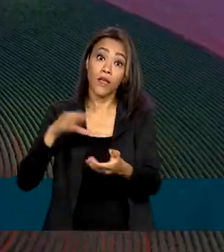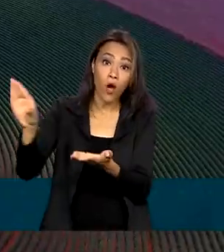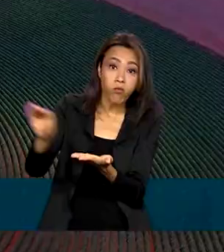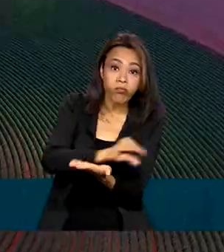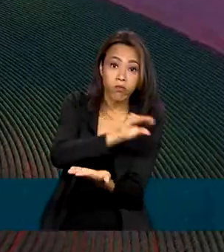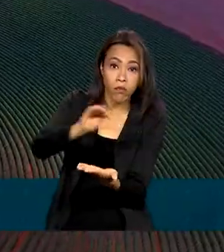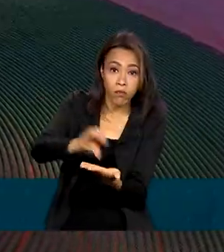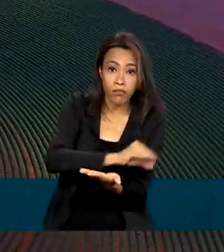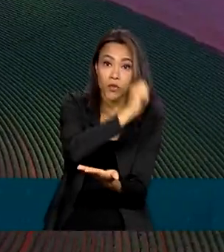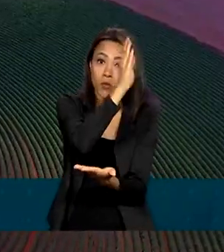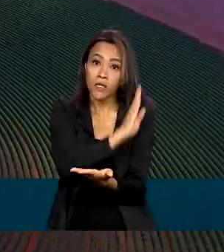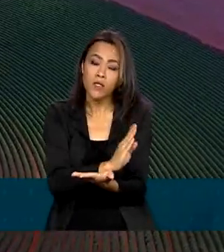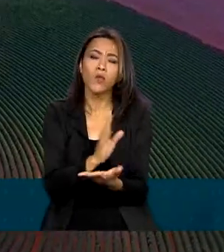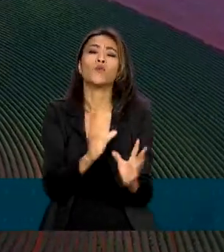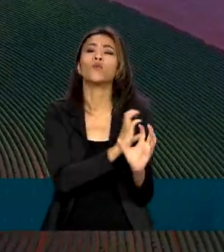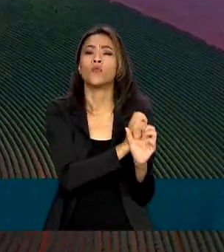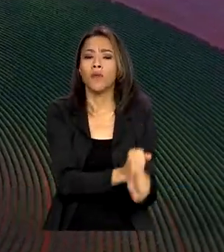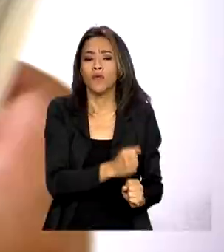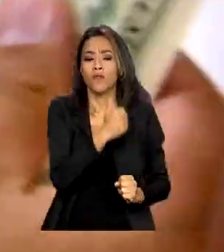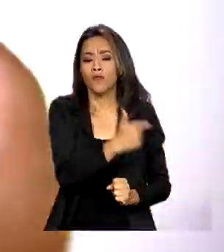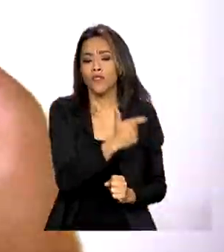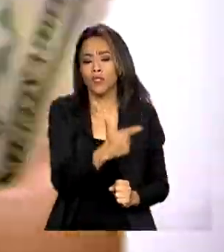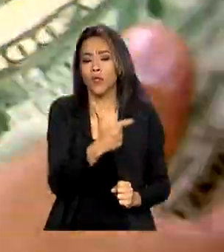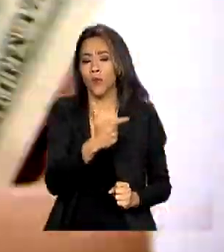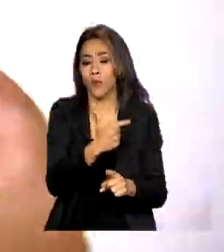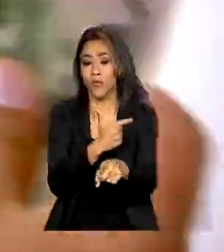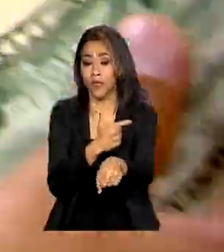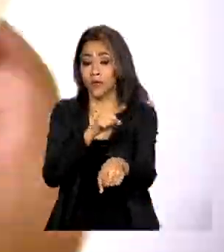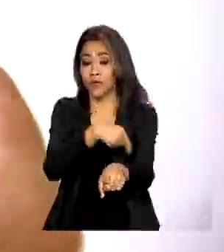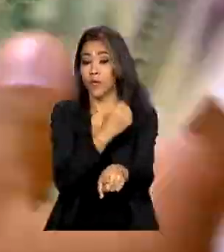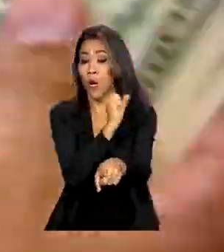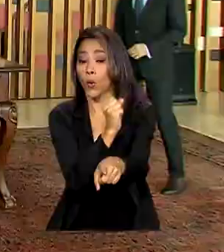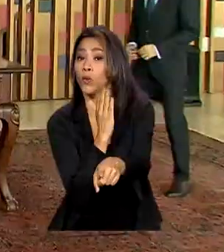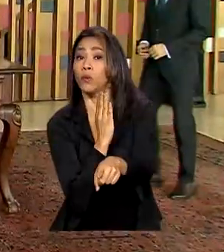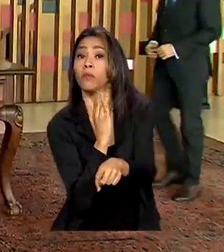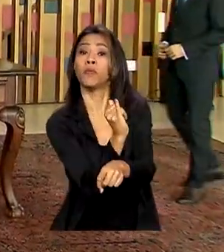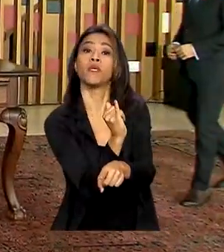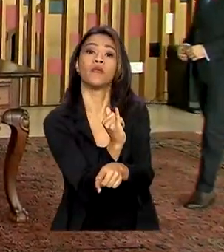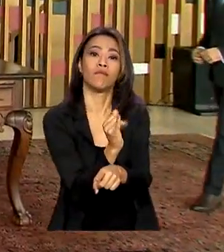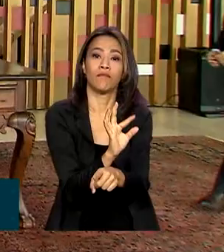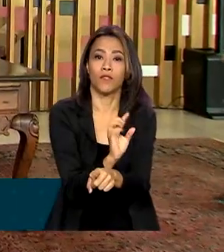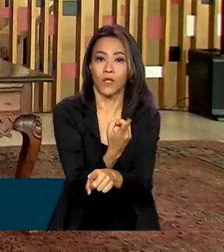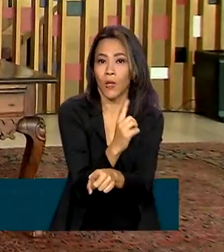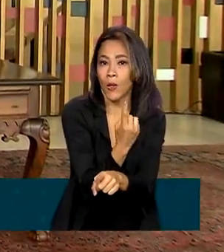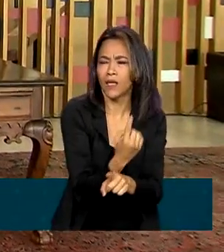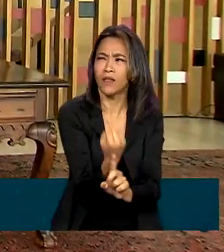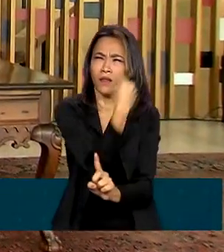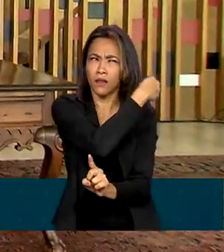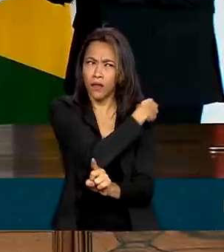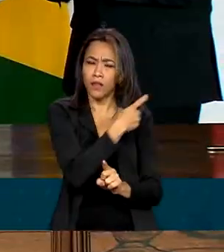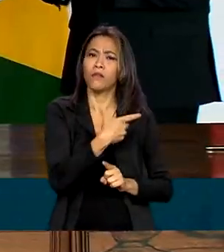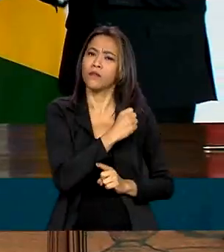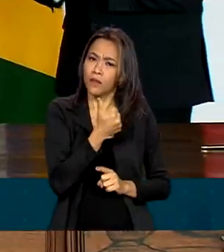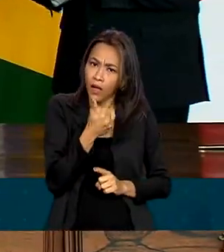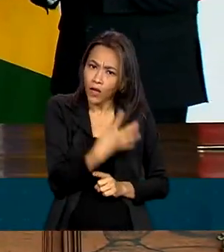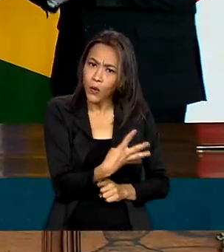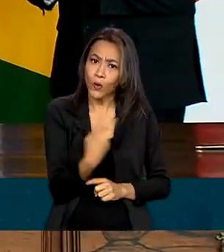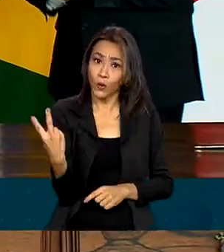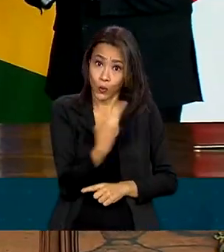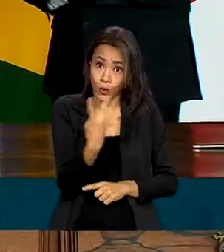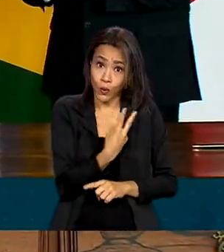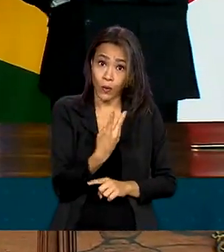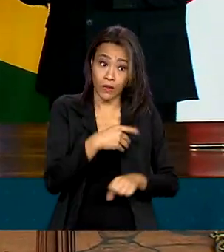no valor de 22,8 bilhões de dólares. E desde 2014, os dois